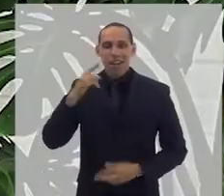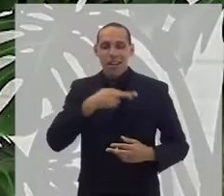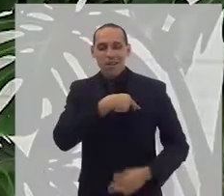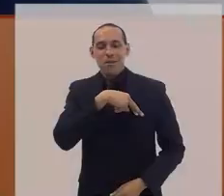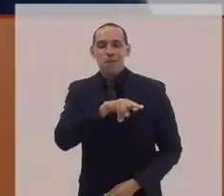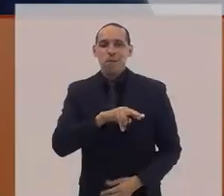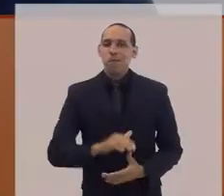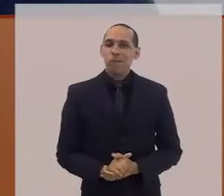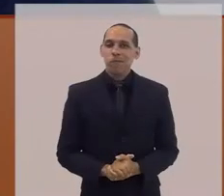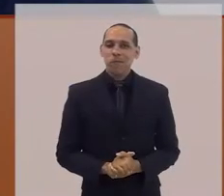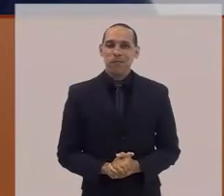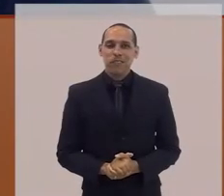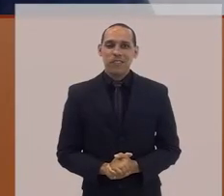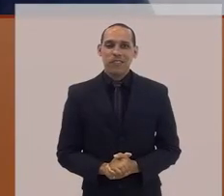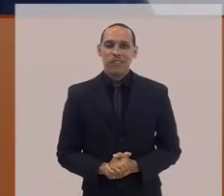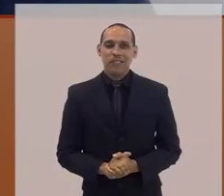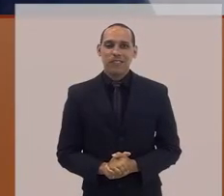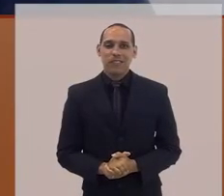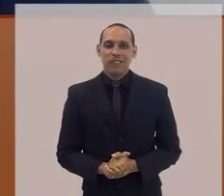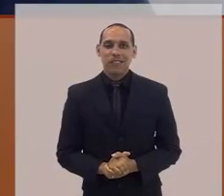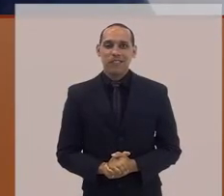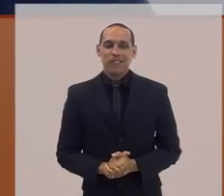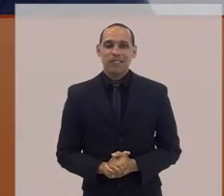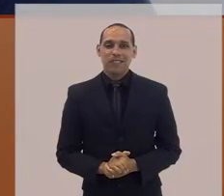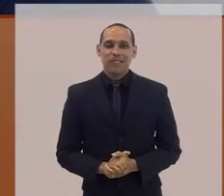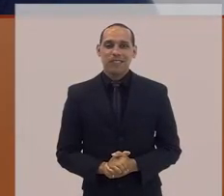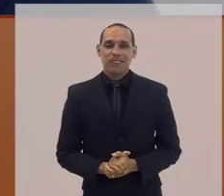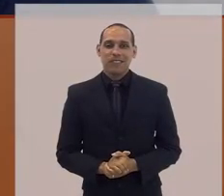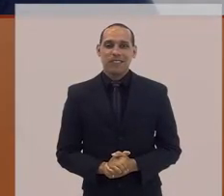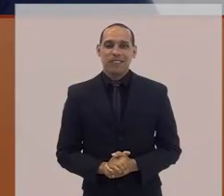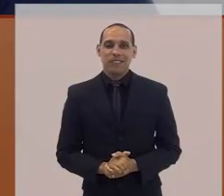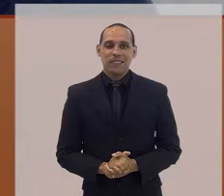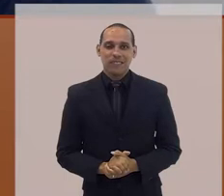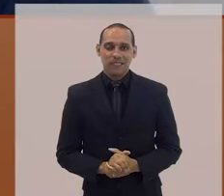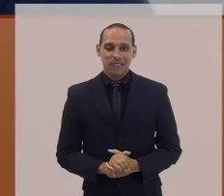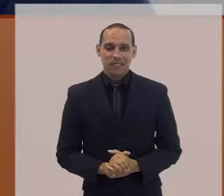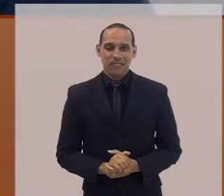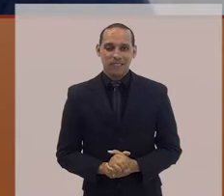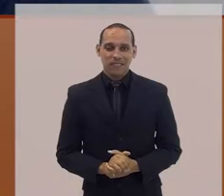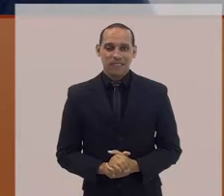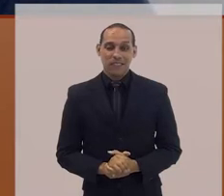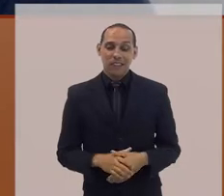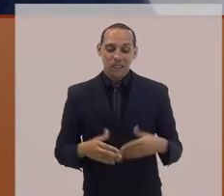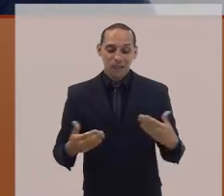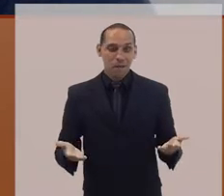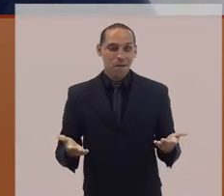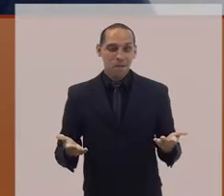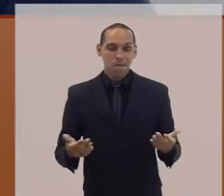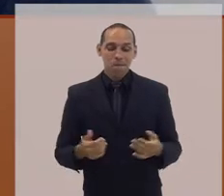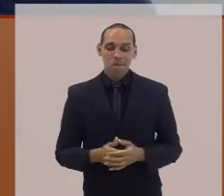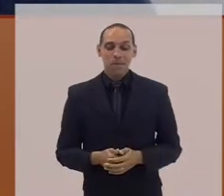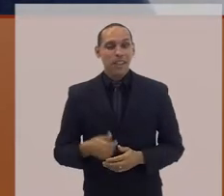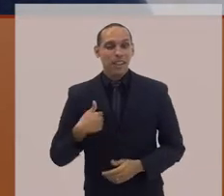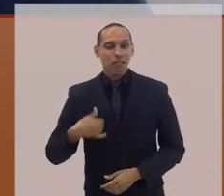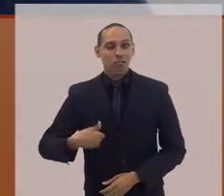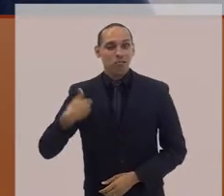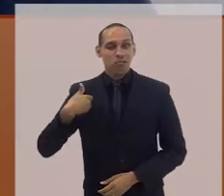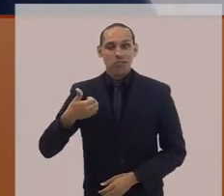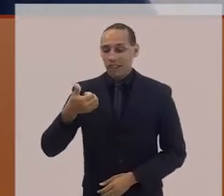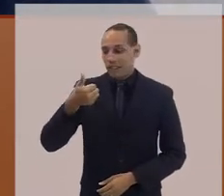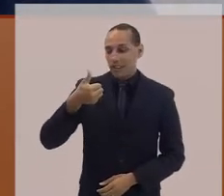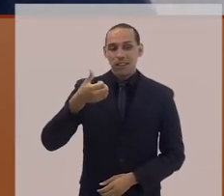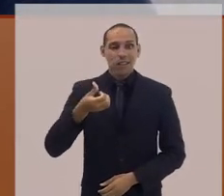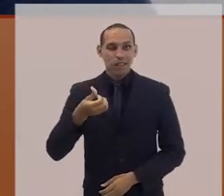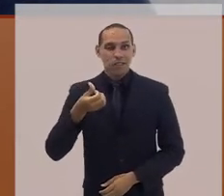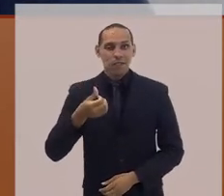religioso? Bem, eu tinha 16 anos, eu estava no final do segundo ano do ensino